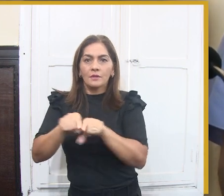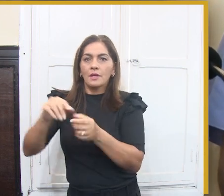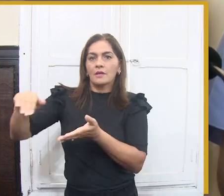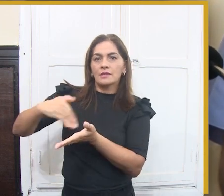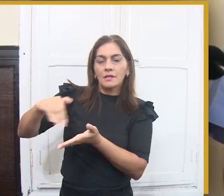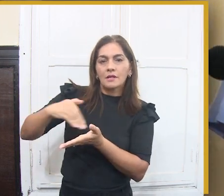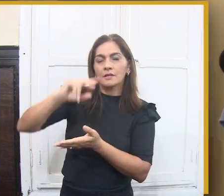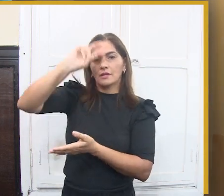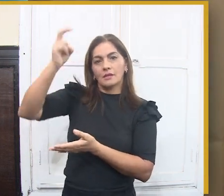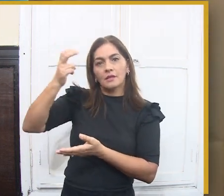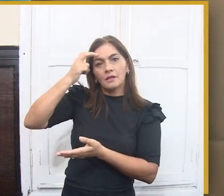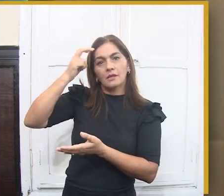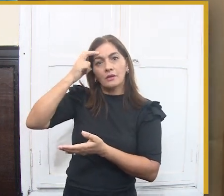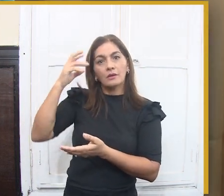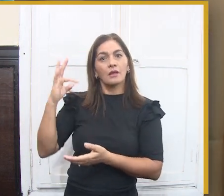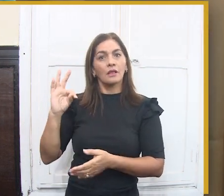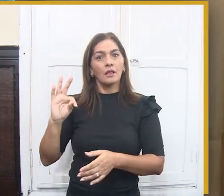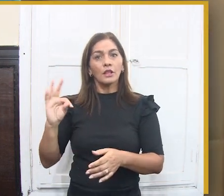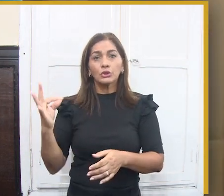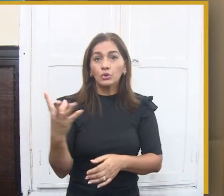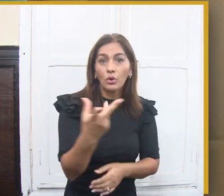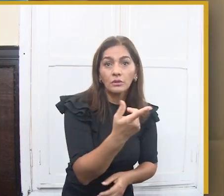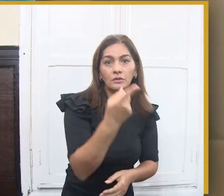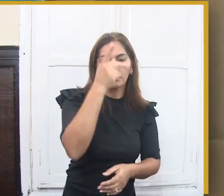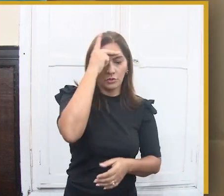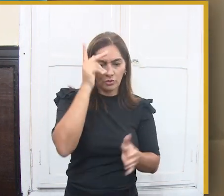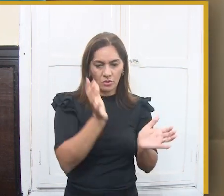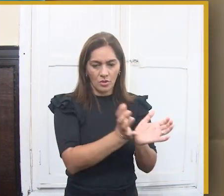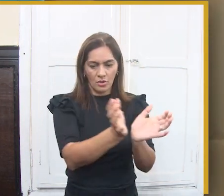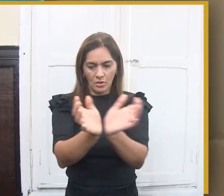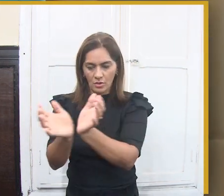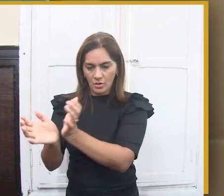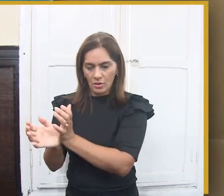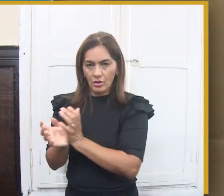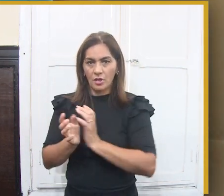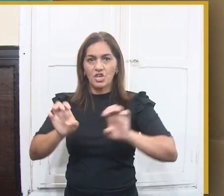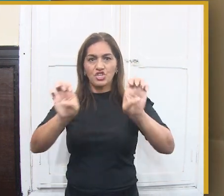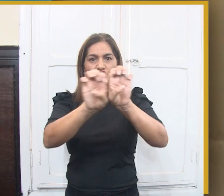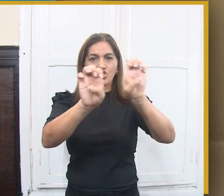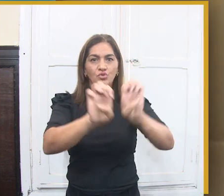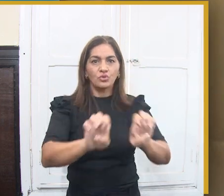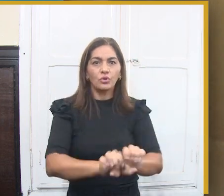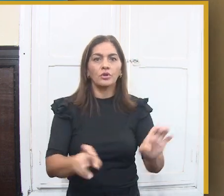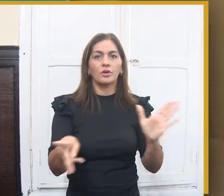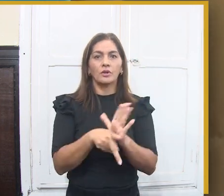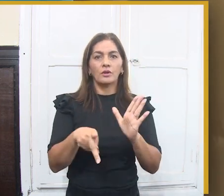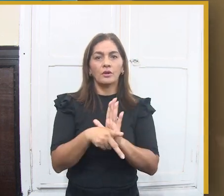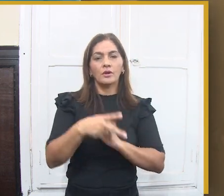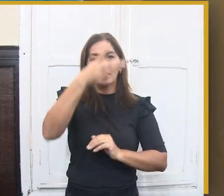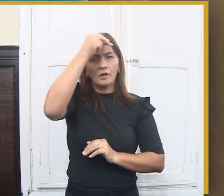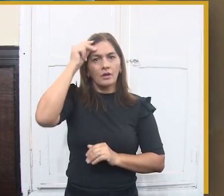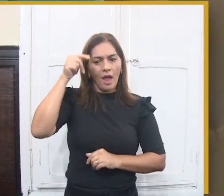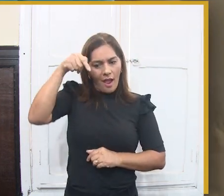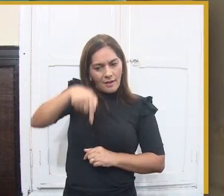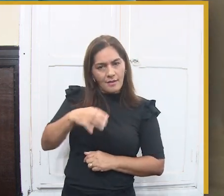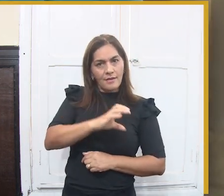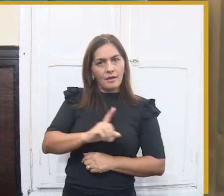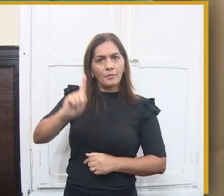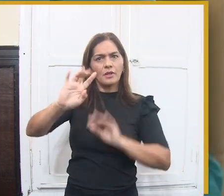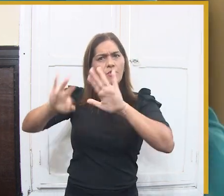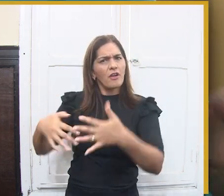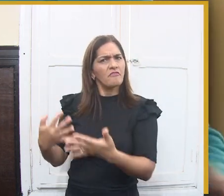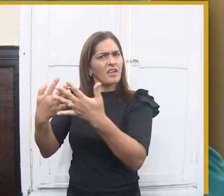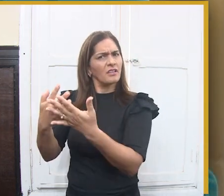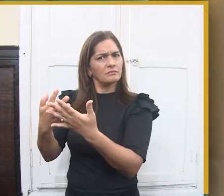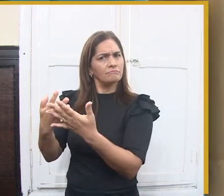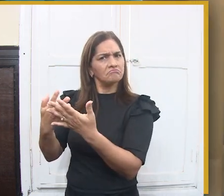muitas mãos pela gestão do prefeito Bruno Cunha-Alema, que a gente foi trabalhado de forma muito exitosa, né, Joab? Com a Secretaria de